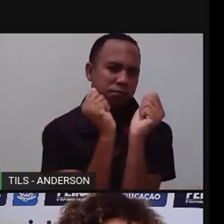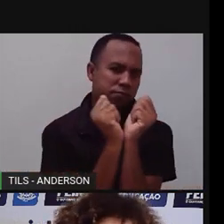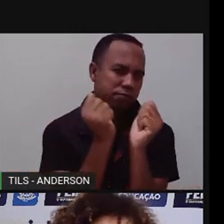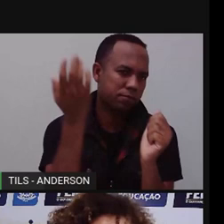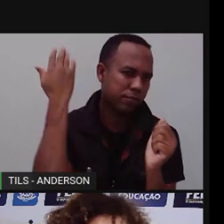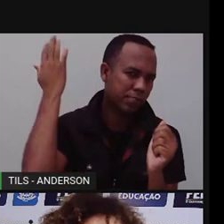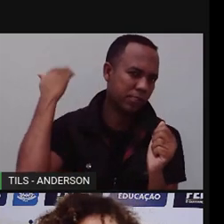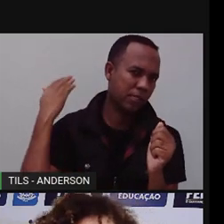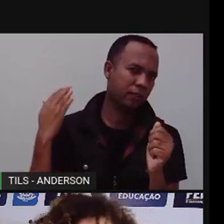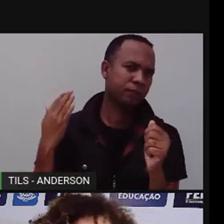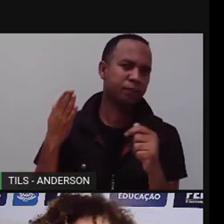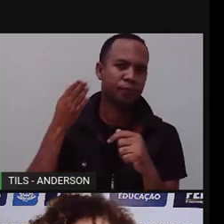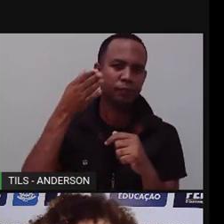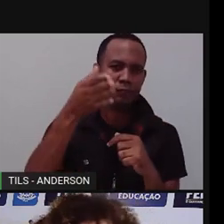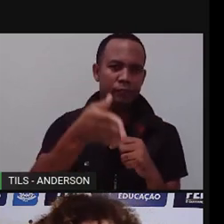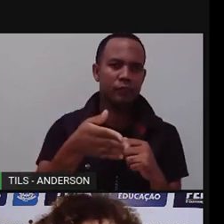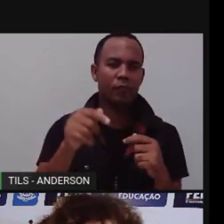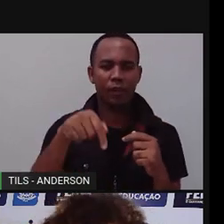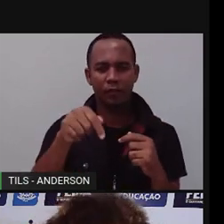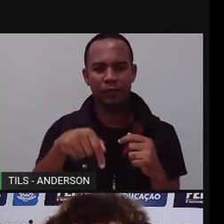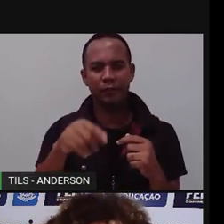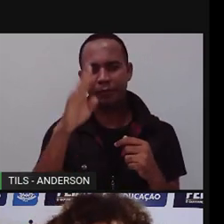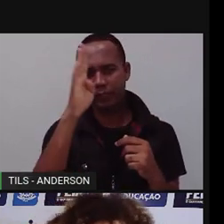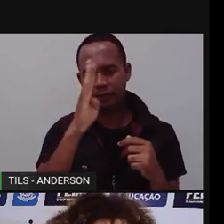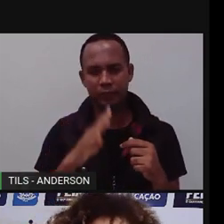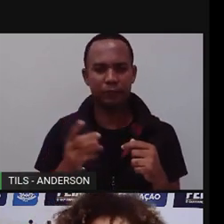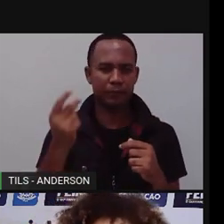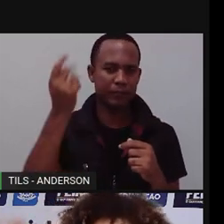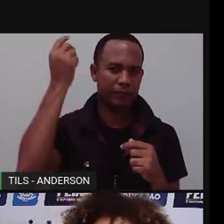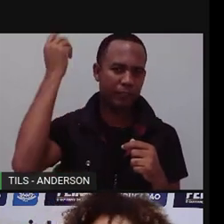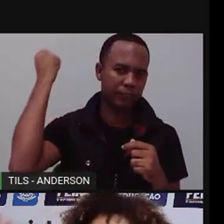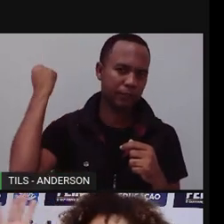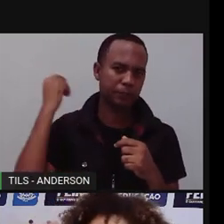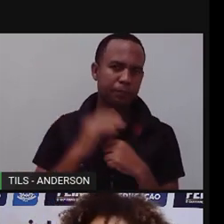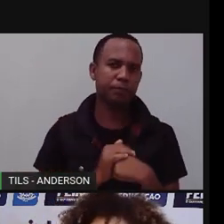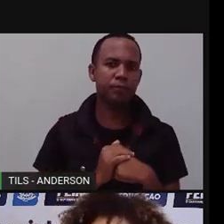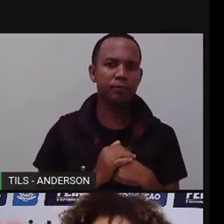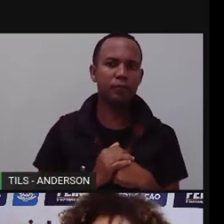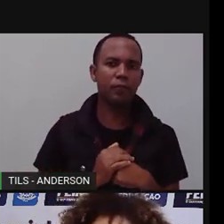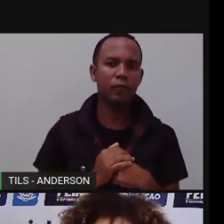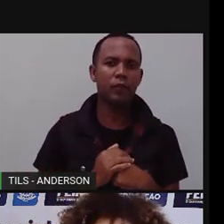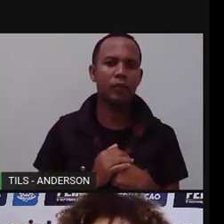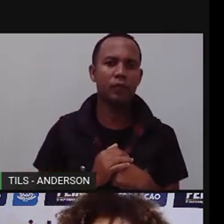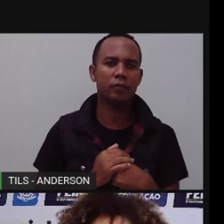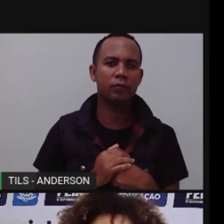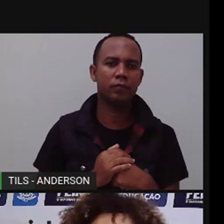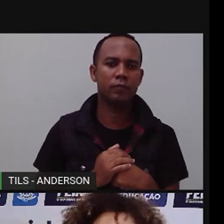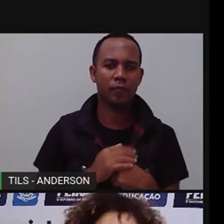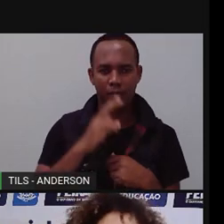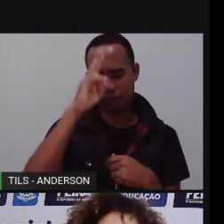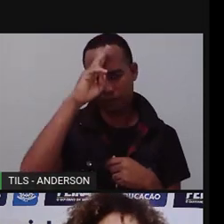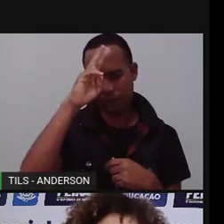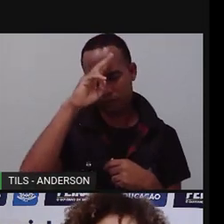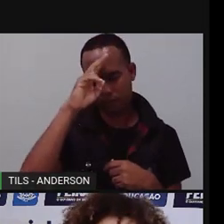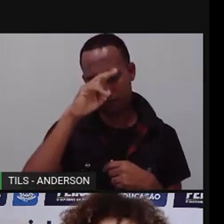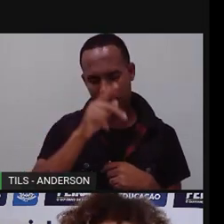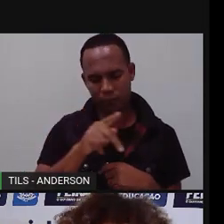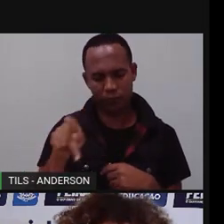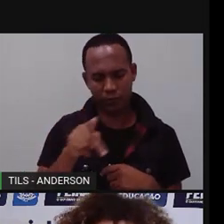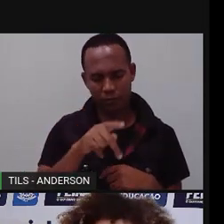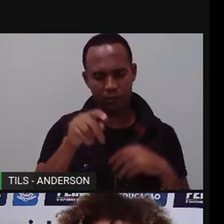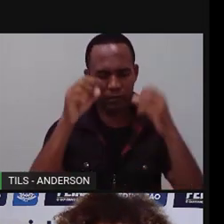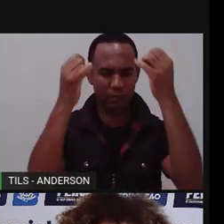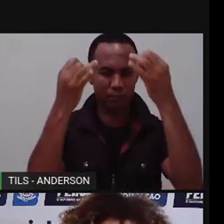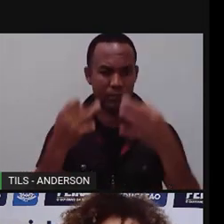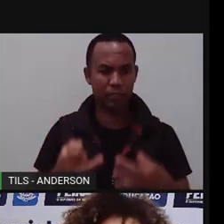Brasil durante o período colonial e imperial. Lembra que a Pró falou lá, quando a tava falando sobre os indígenas, sobre a chegada dos